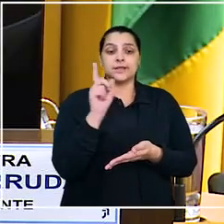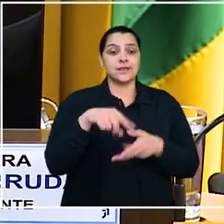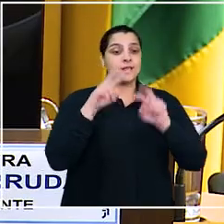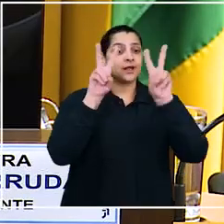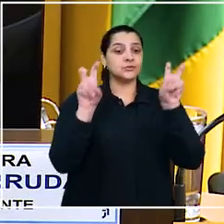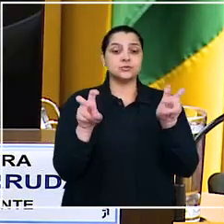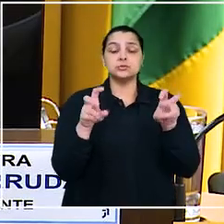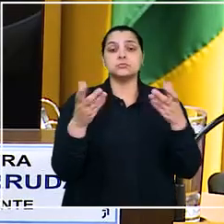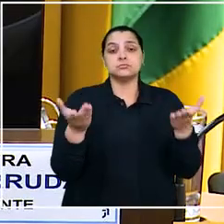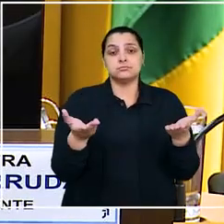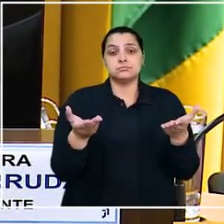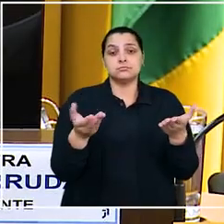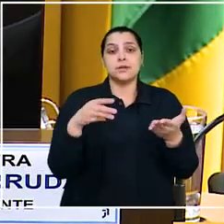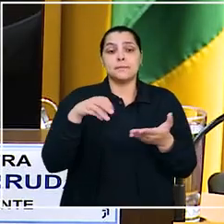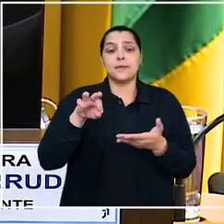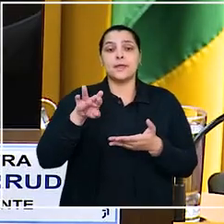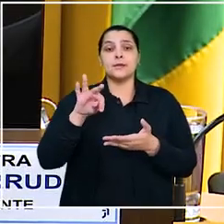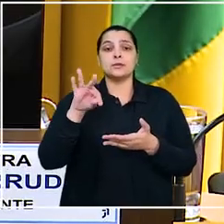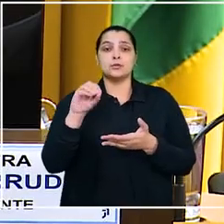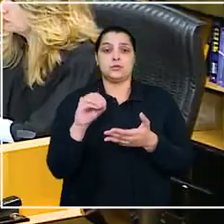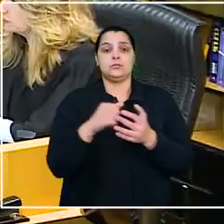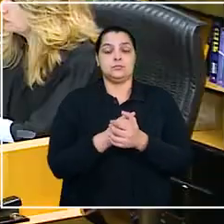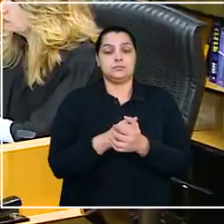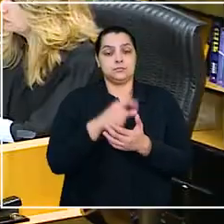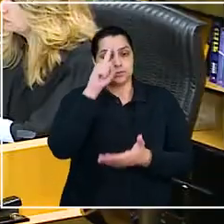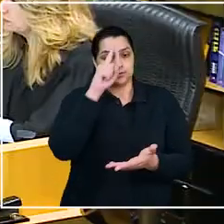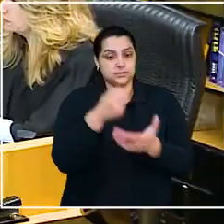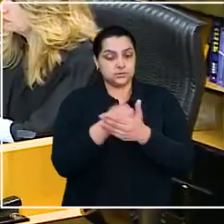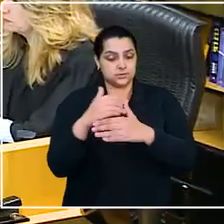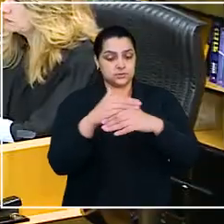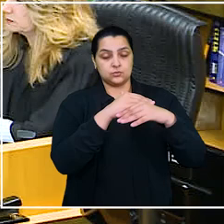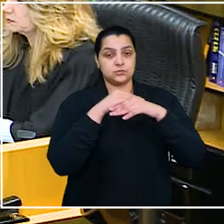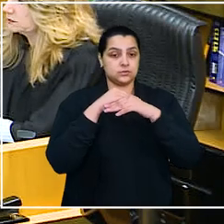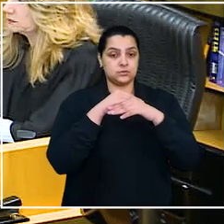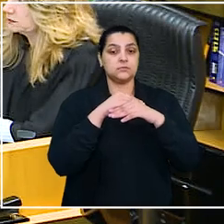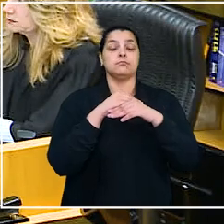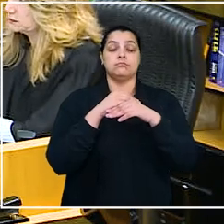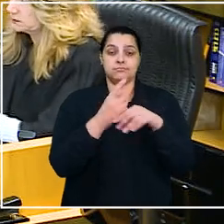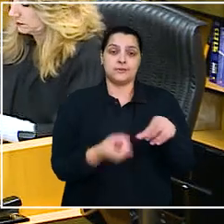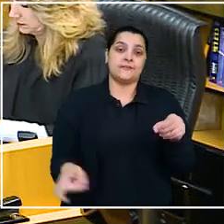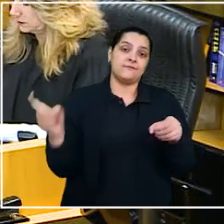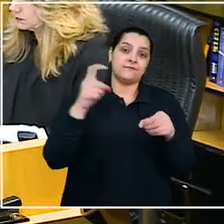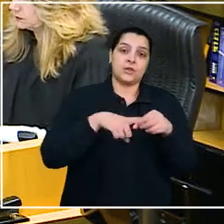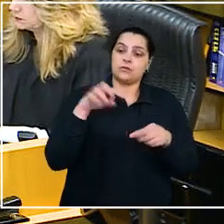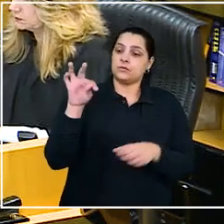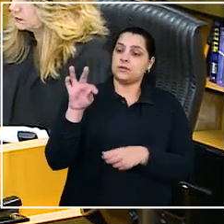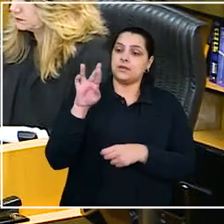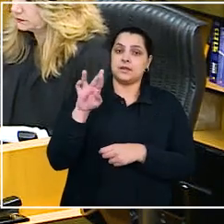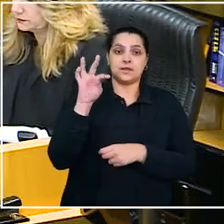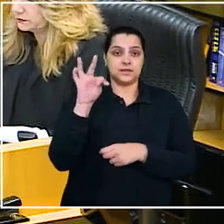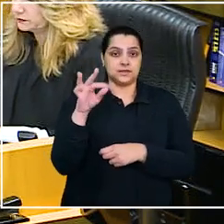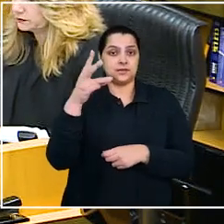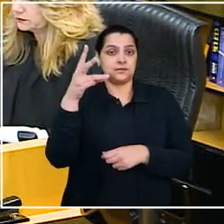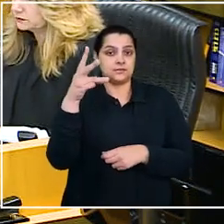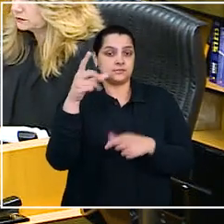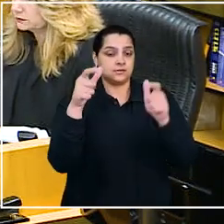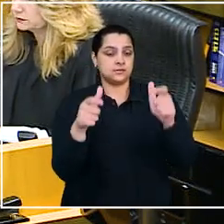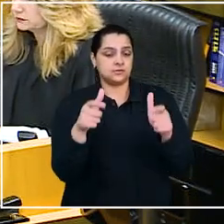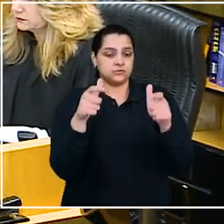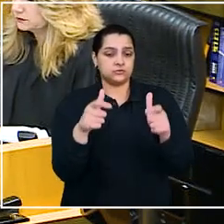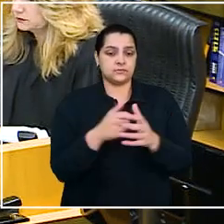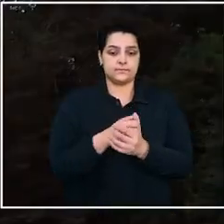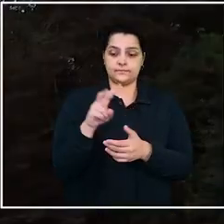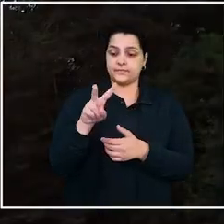é assunto que diz respeito ao mérito da causa. Com a decisão unânime, o caso retorna ao Tribunal Regional do Trabalho da